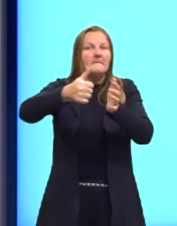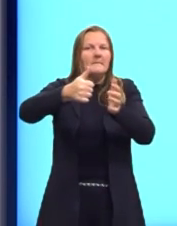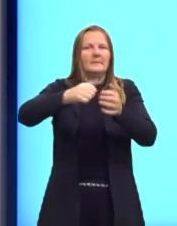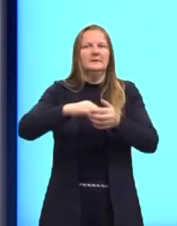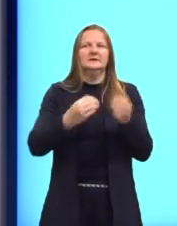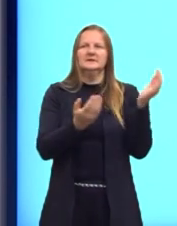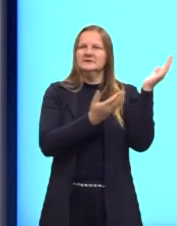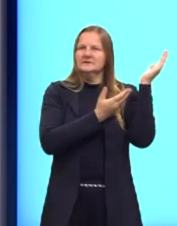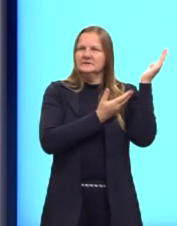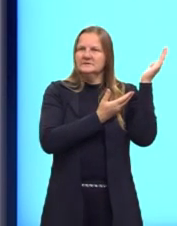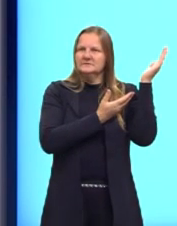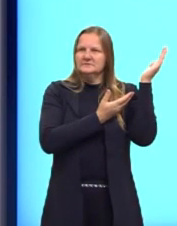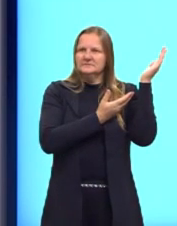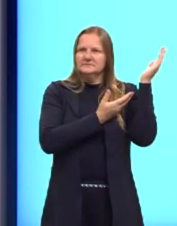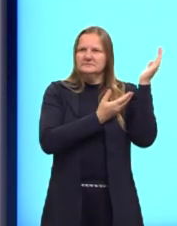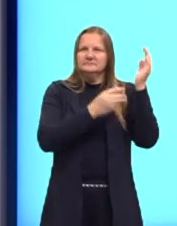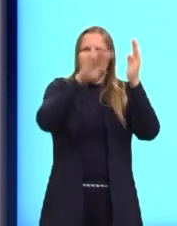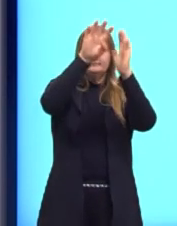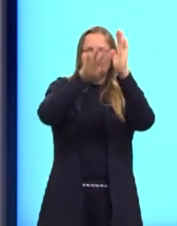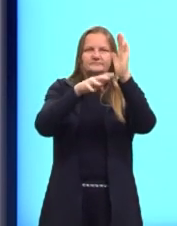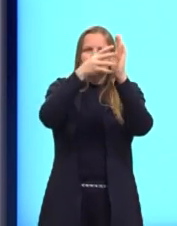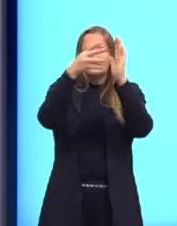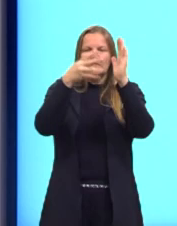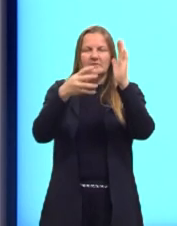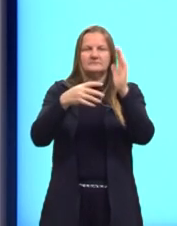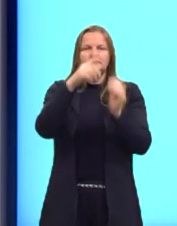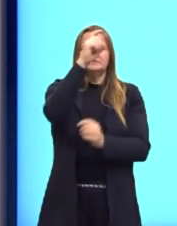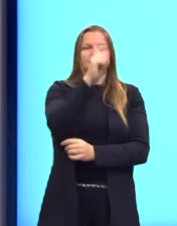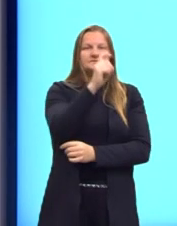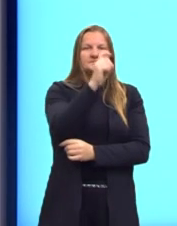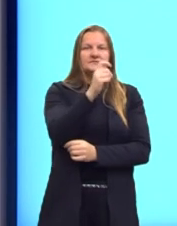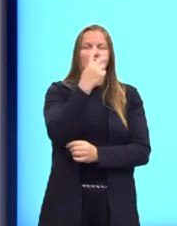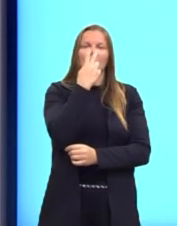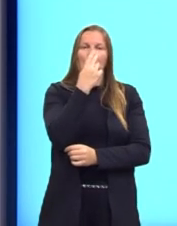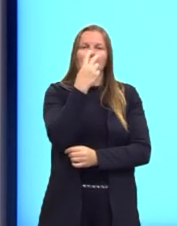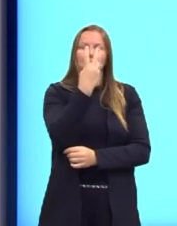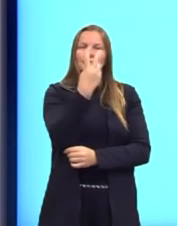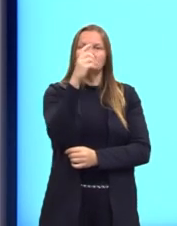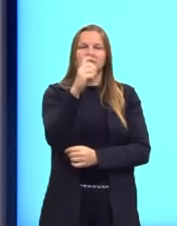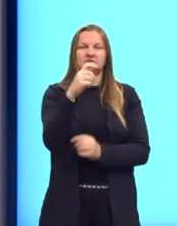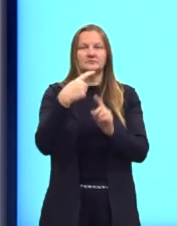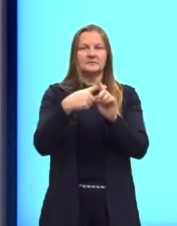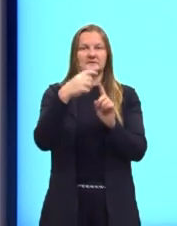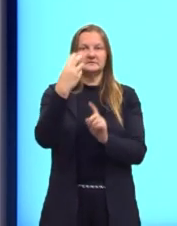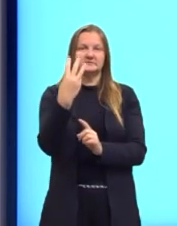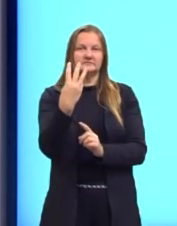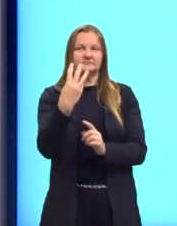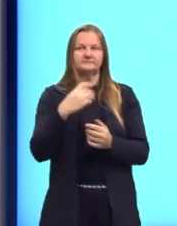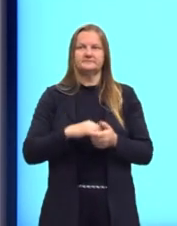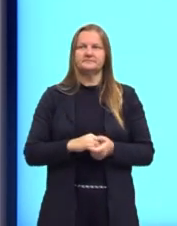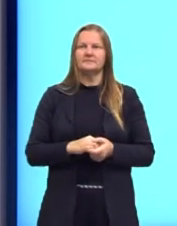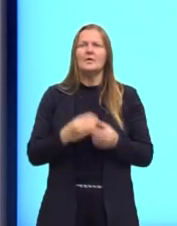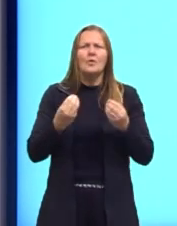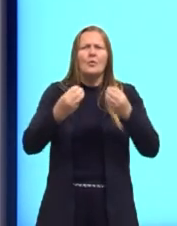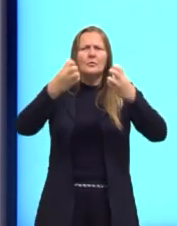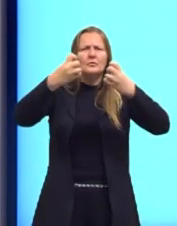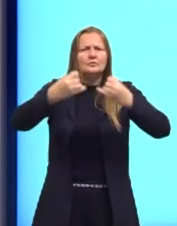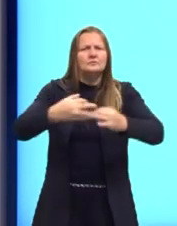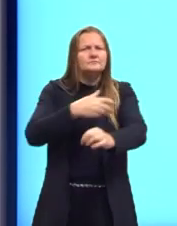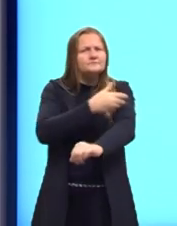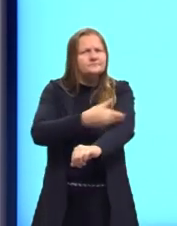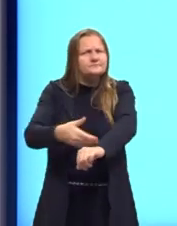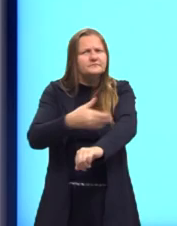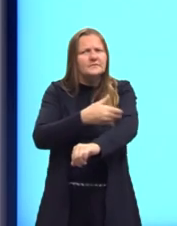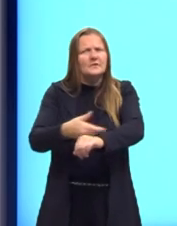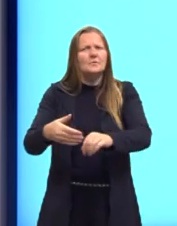Aqui no gráfico nós temos a função de x igual a 2x mais 3. Como que a gente costuma fazer